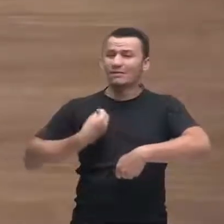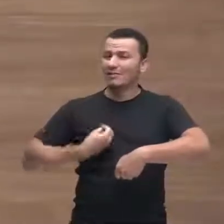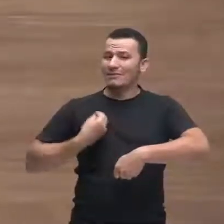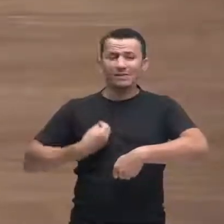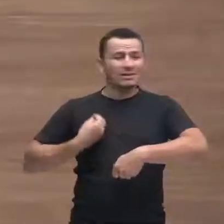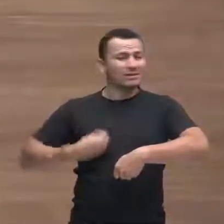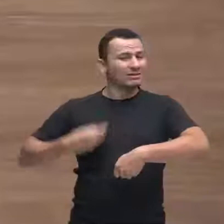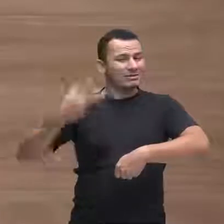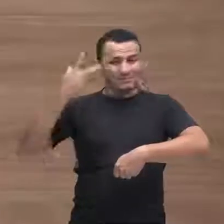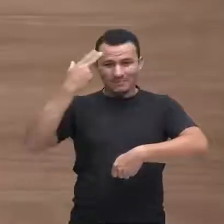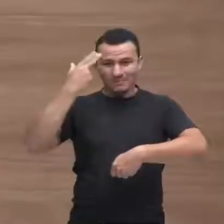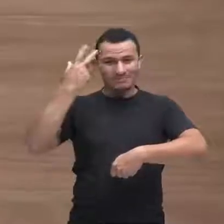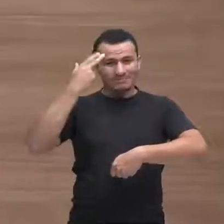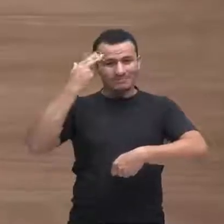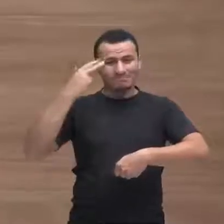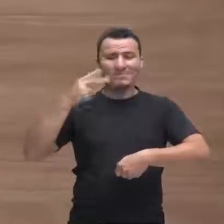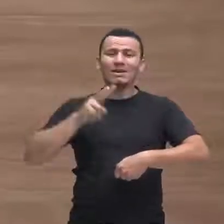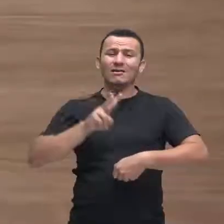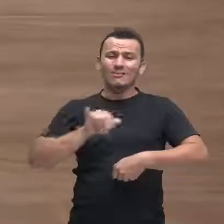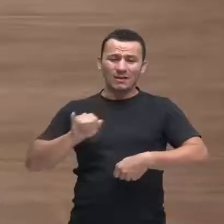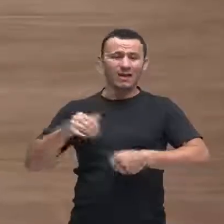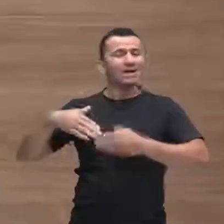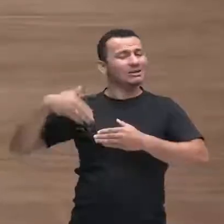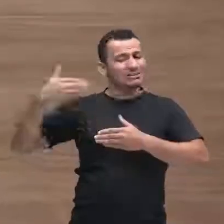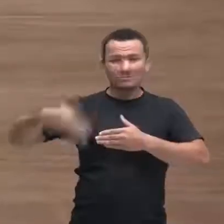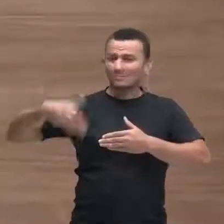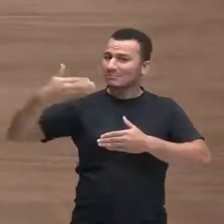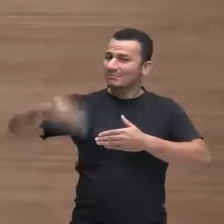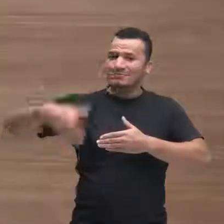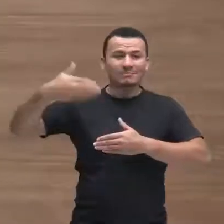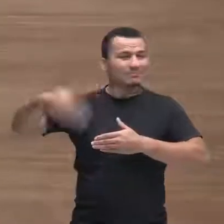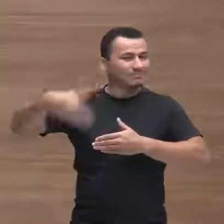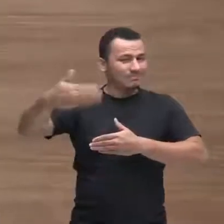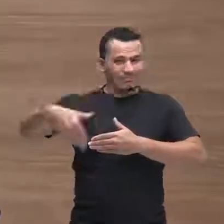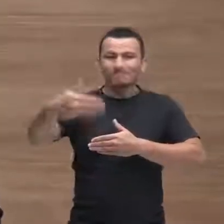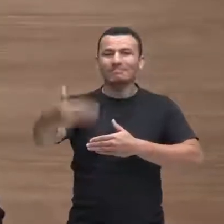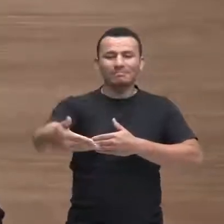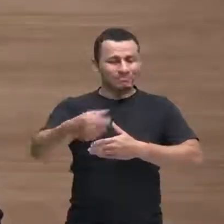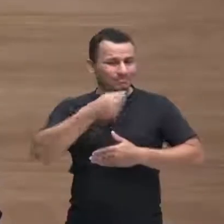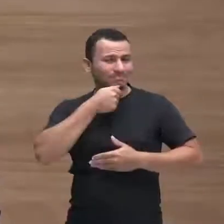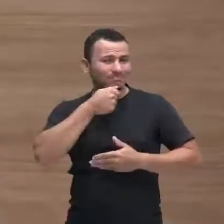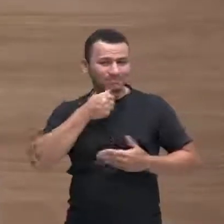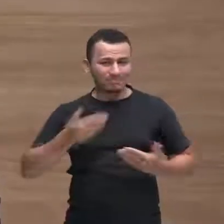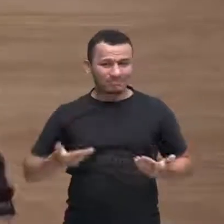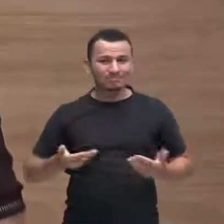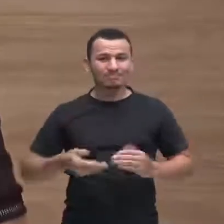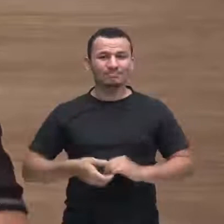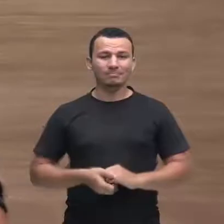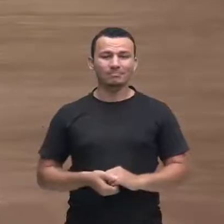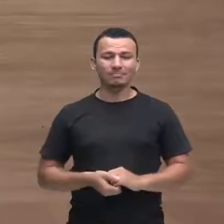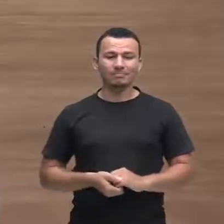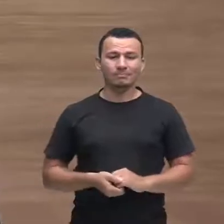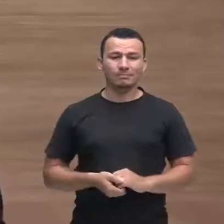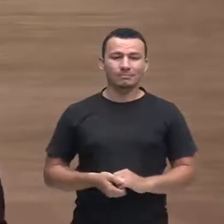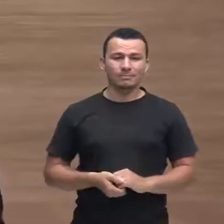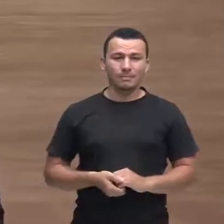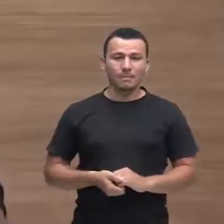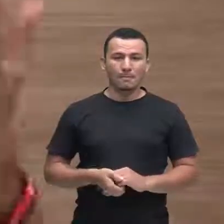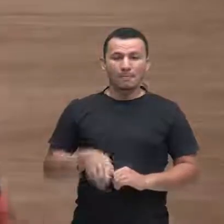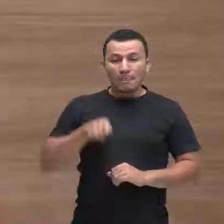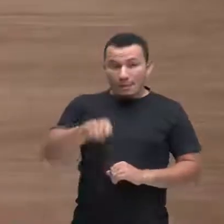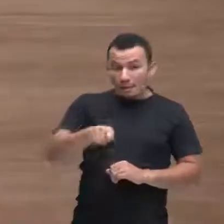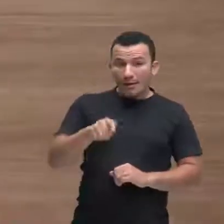dos vários que ele que a vida iria convidá-lo a trilhar e nisso Paulo